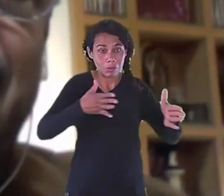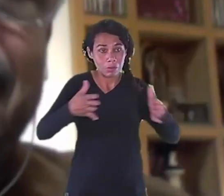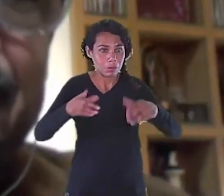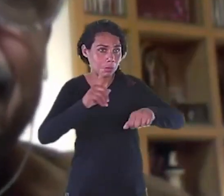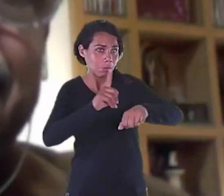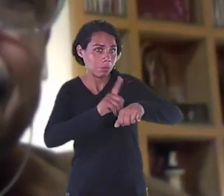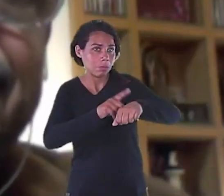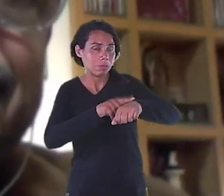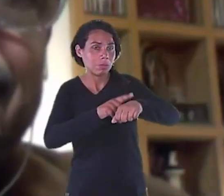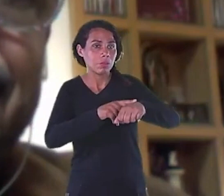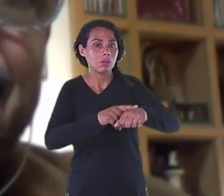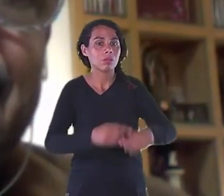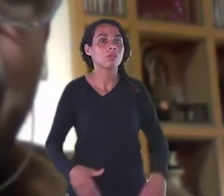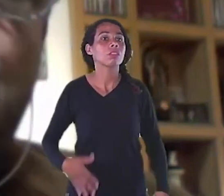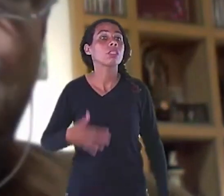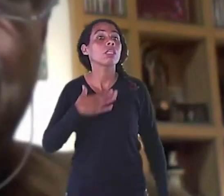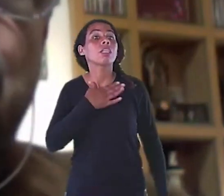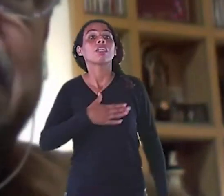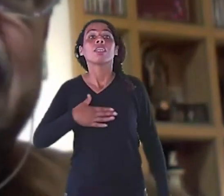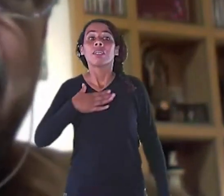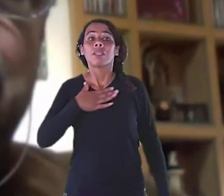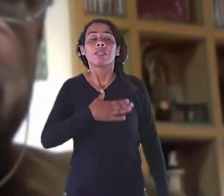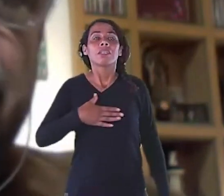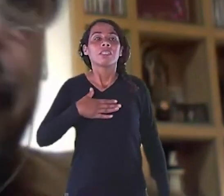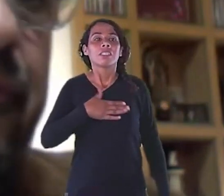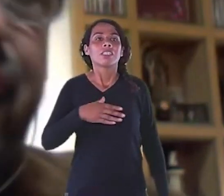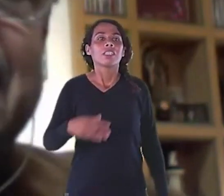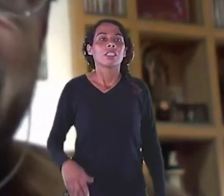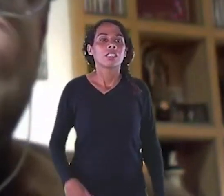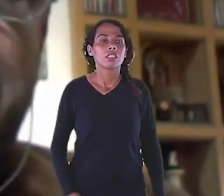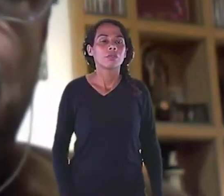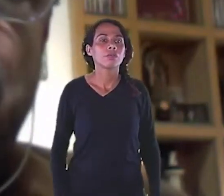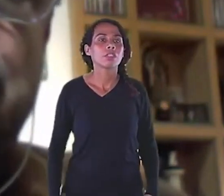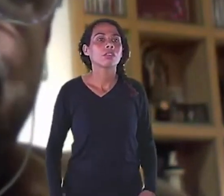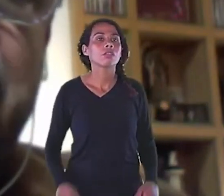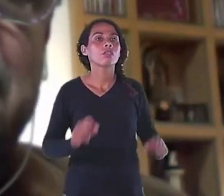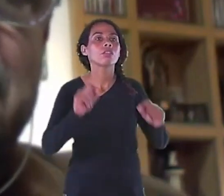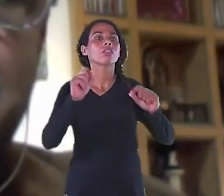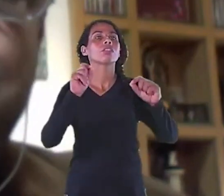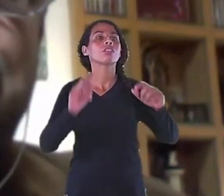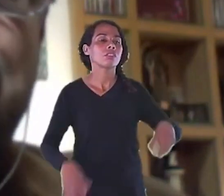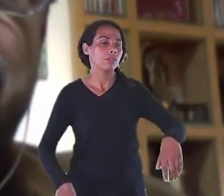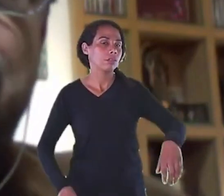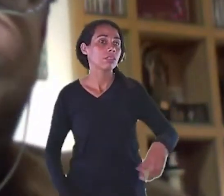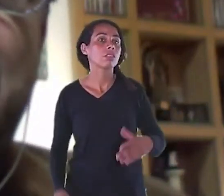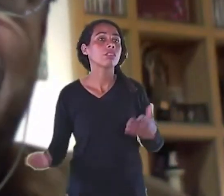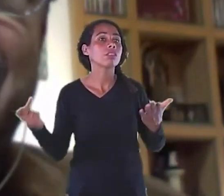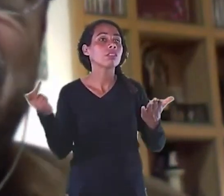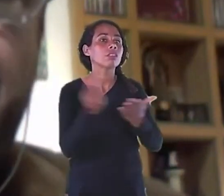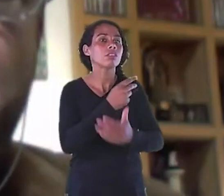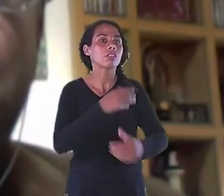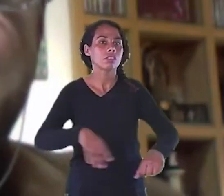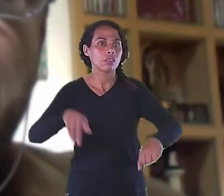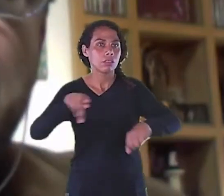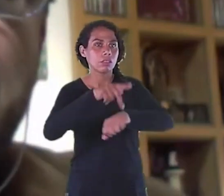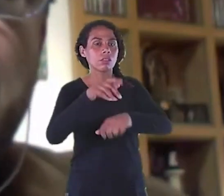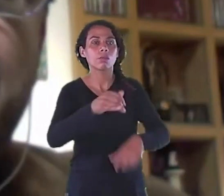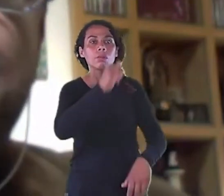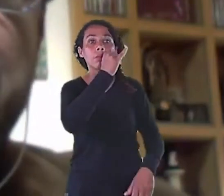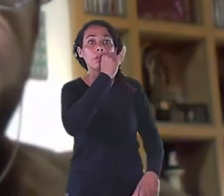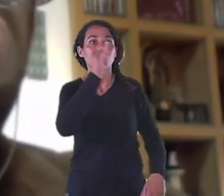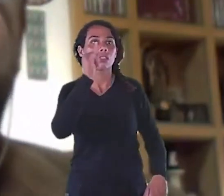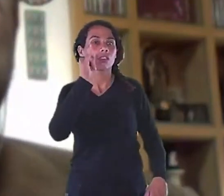convênios Com a Itália Nós conseguimos Fazer com que Os nossos estudantes Muitos estudantes Que nunca tinham andado Nem de avião